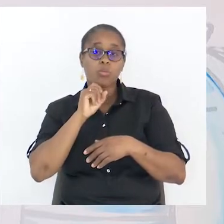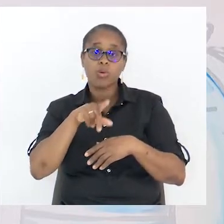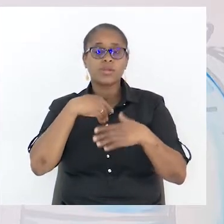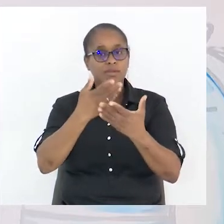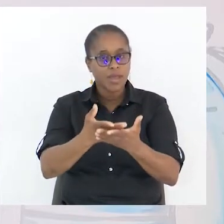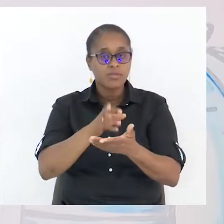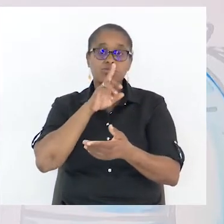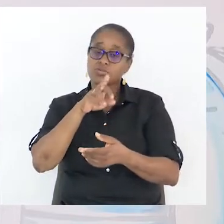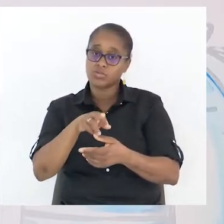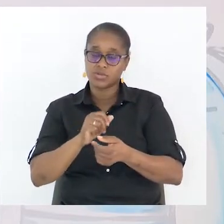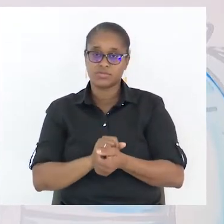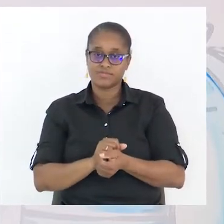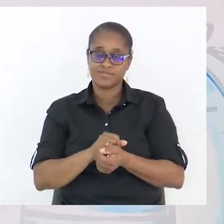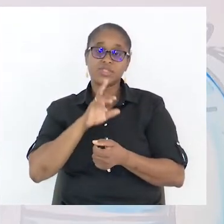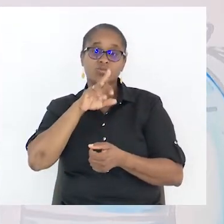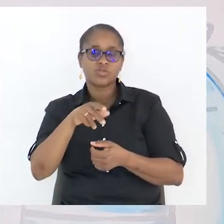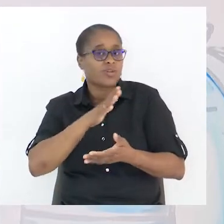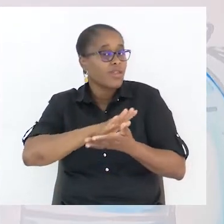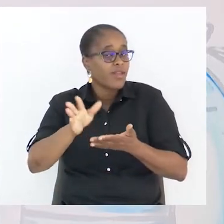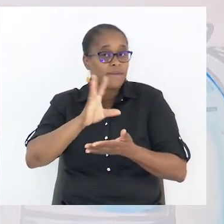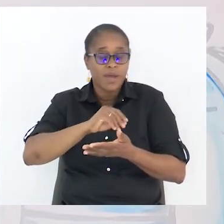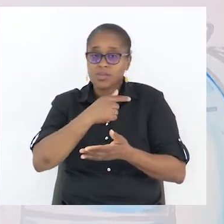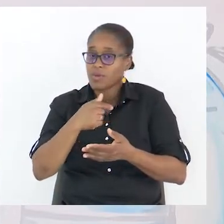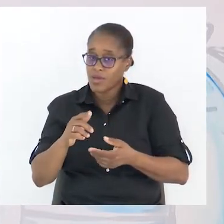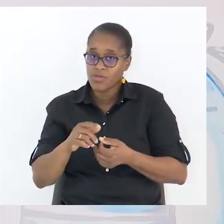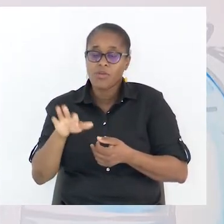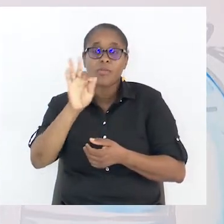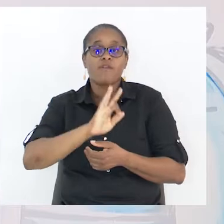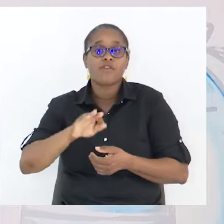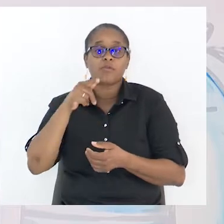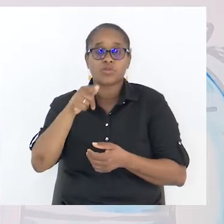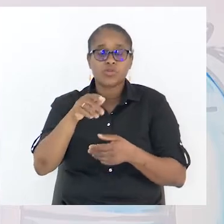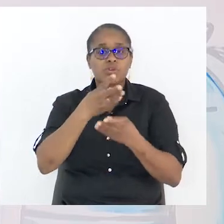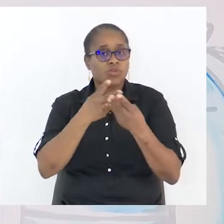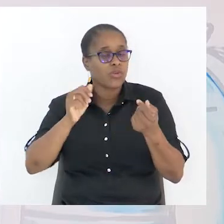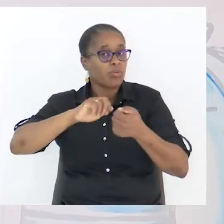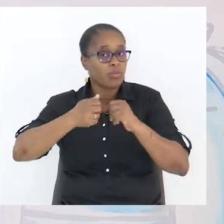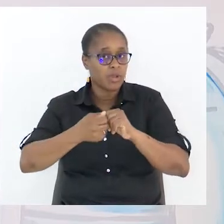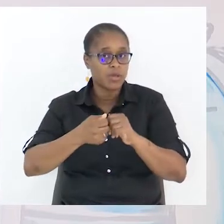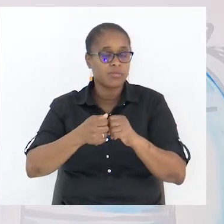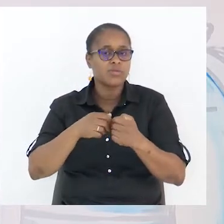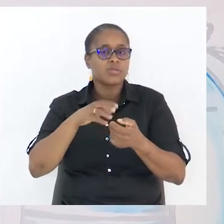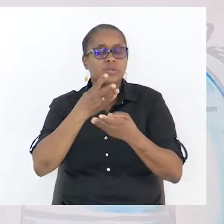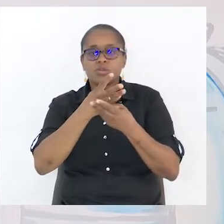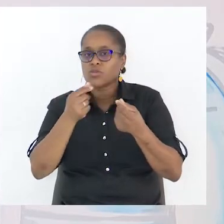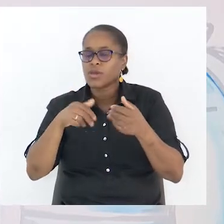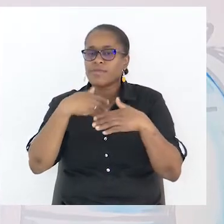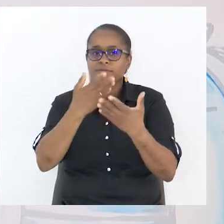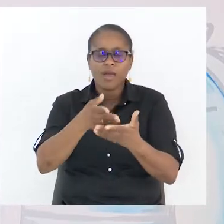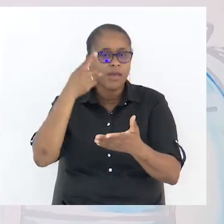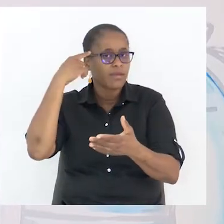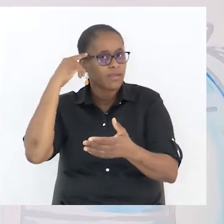uma forma de tu resolveres o problema. Solucionar, dar ideias, fazer com que as pessoas mudem de